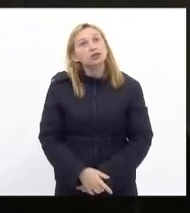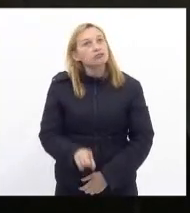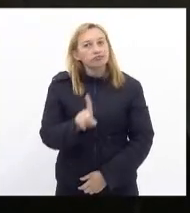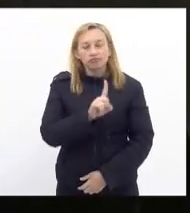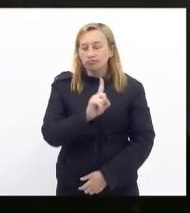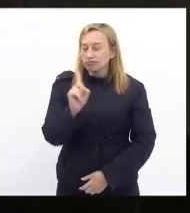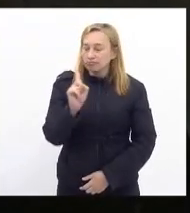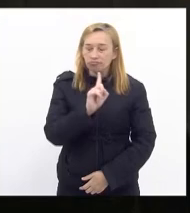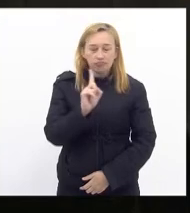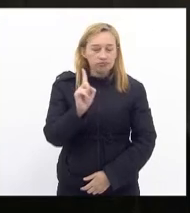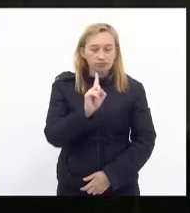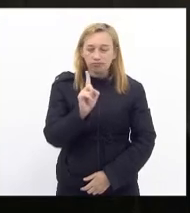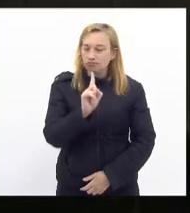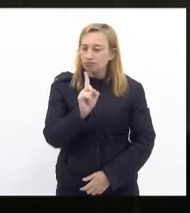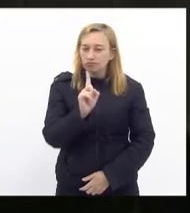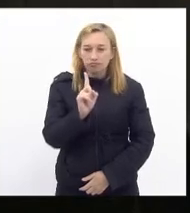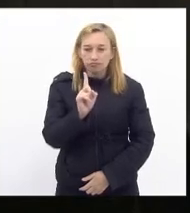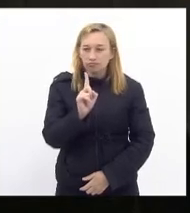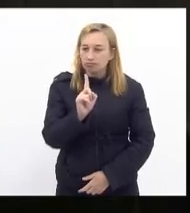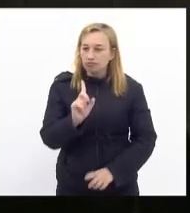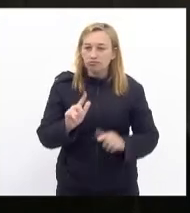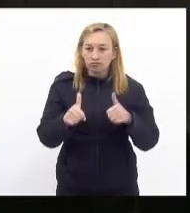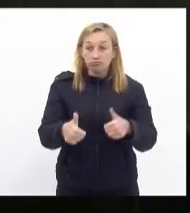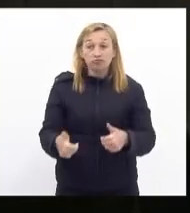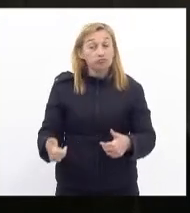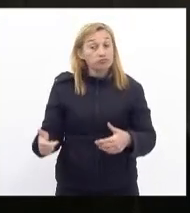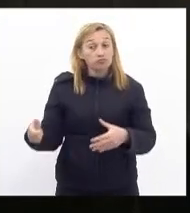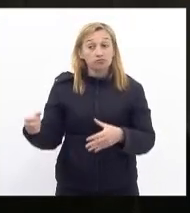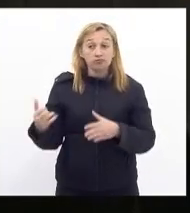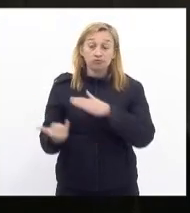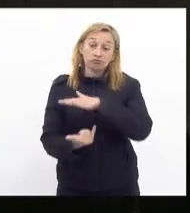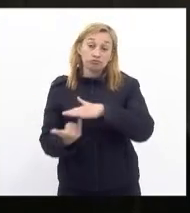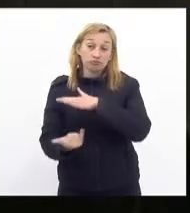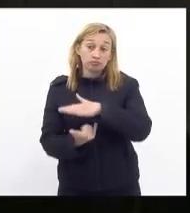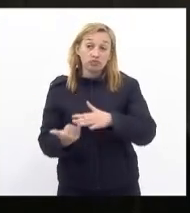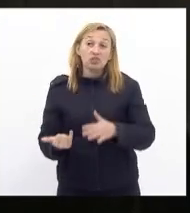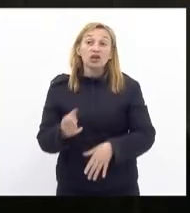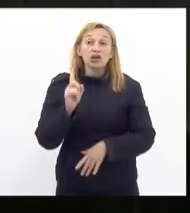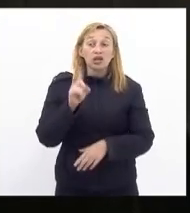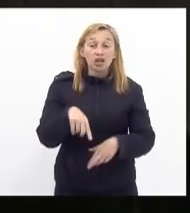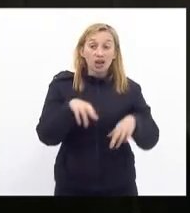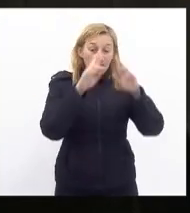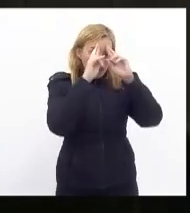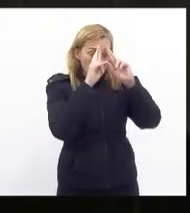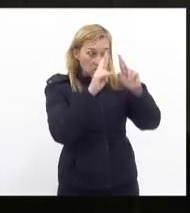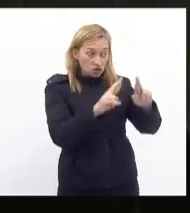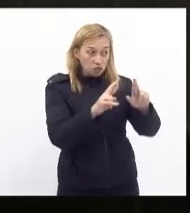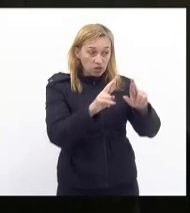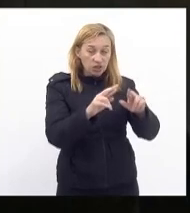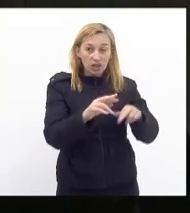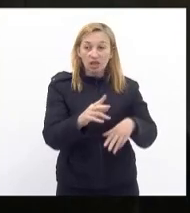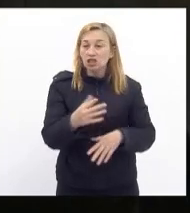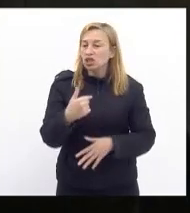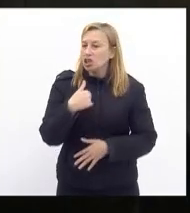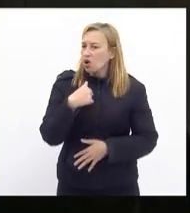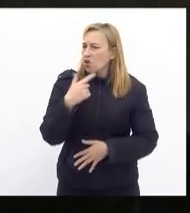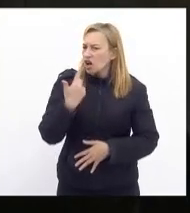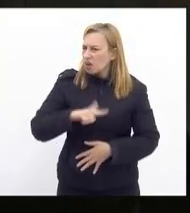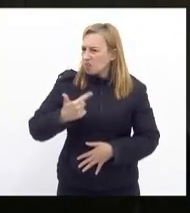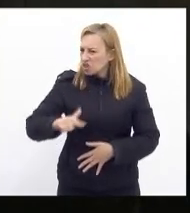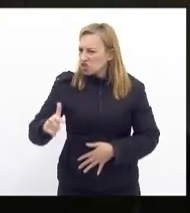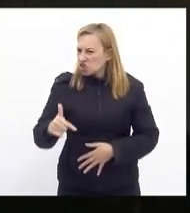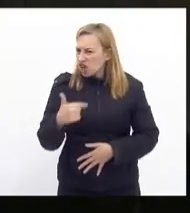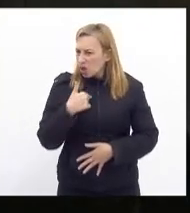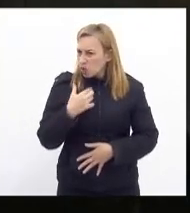não pode ser numa instituição de novo que é respeitada não vou me cansar de repetir aqui